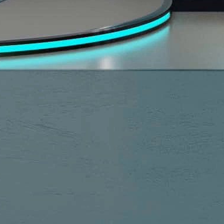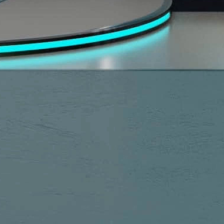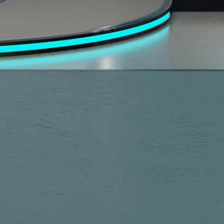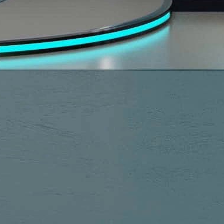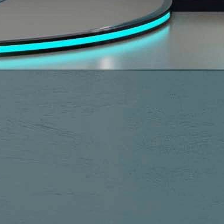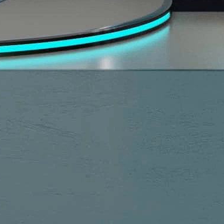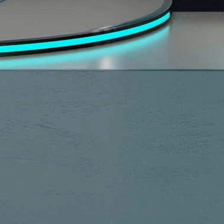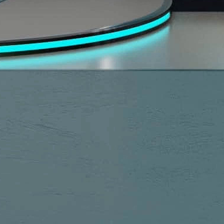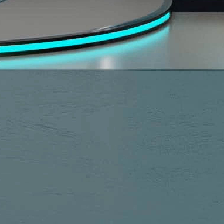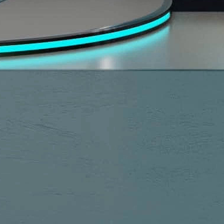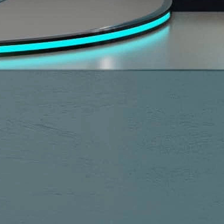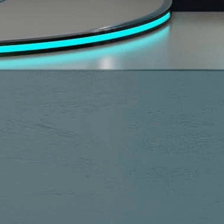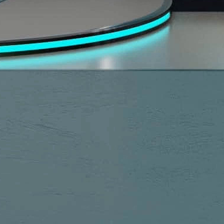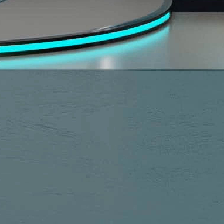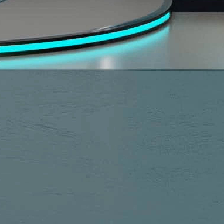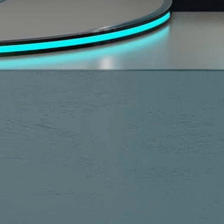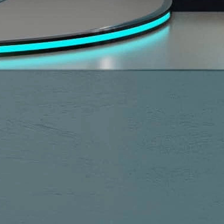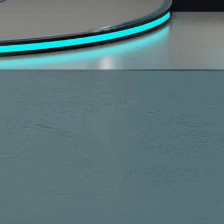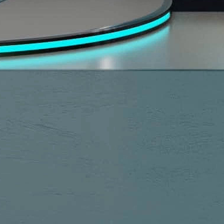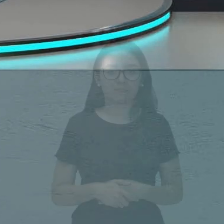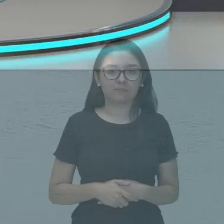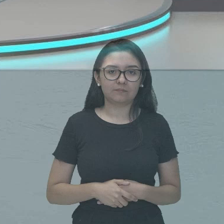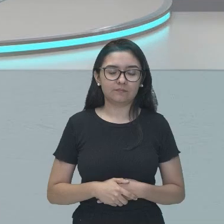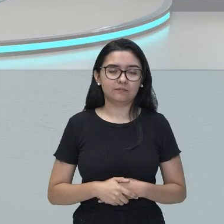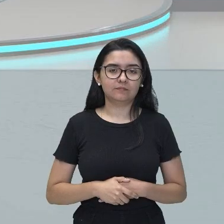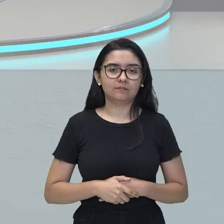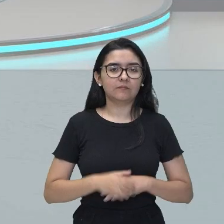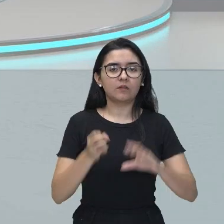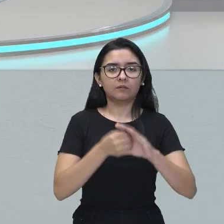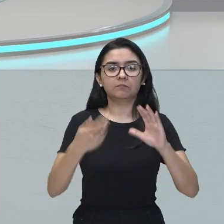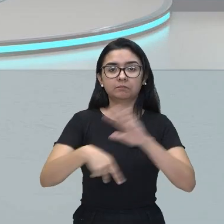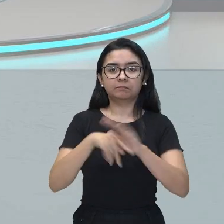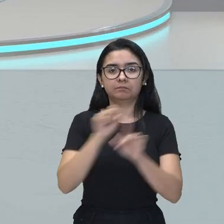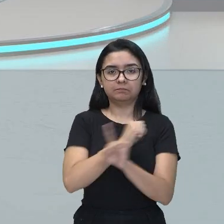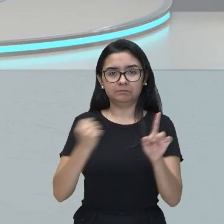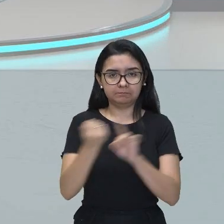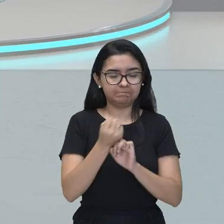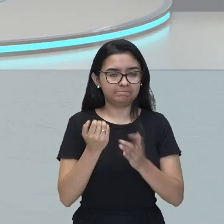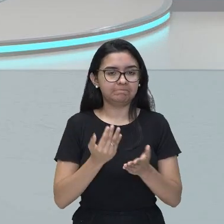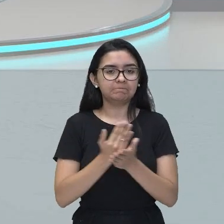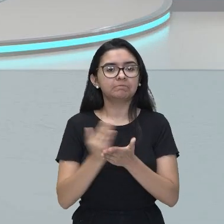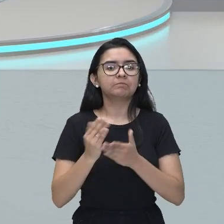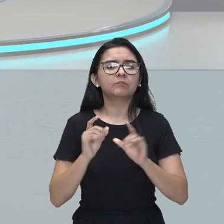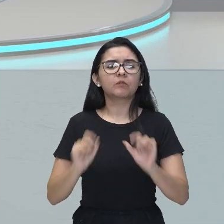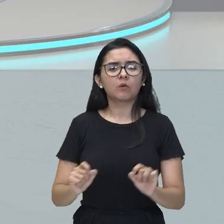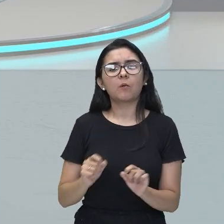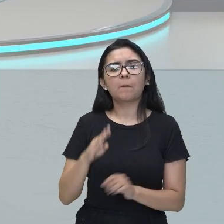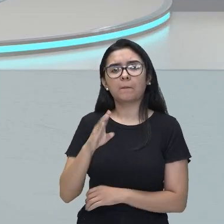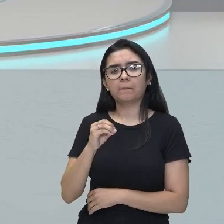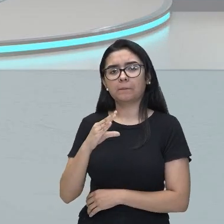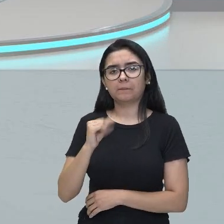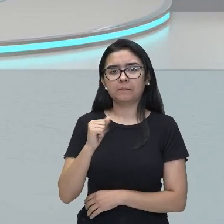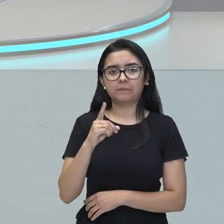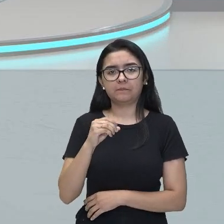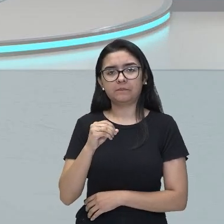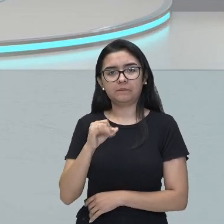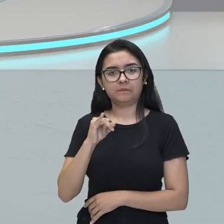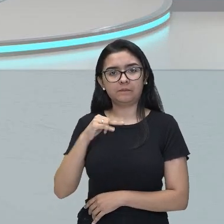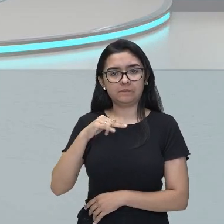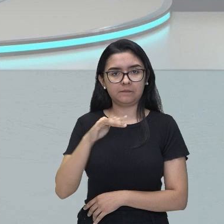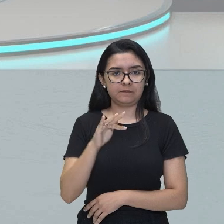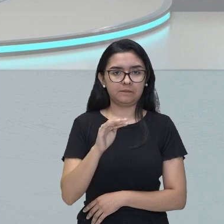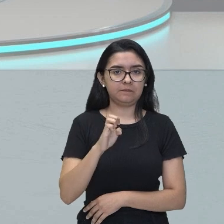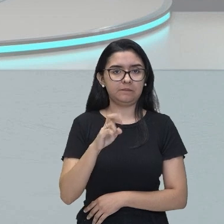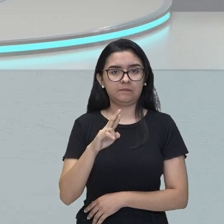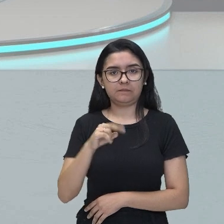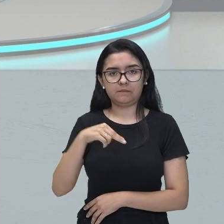e, por isso, ficou conhecido como Boca do Inferno. Quando alguém perguntar para você, quem